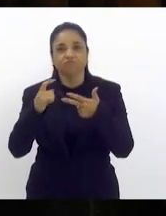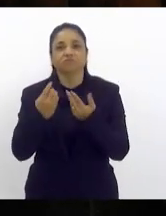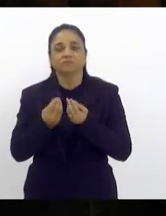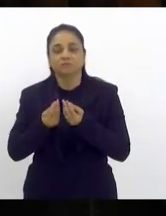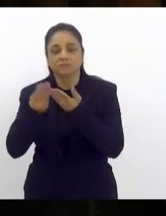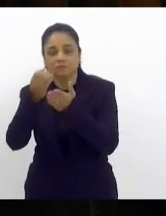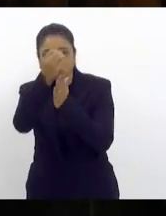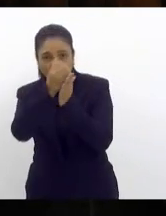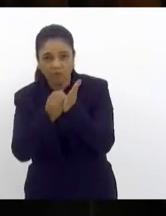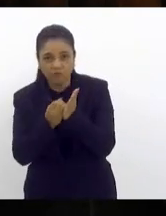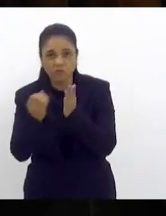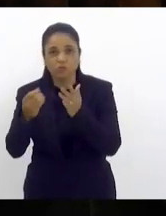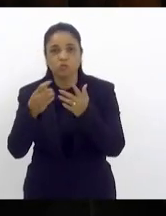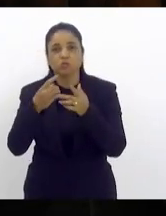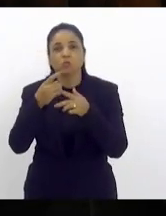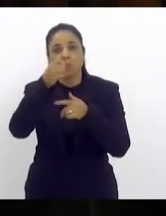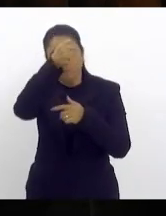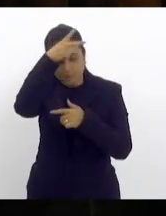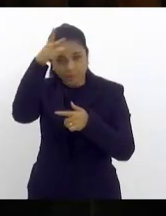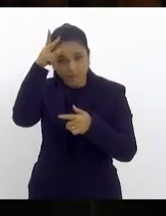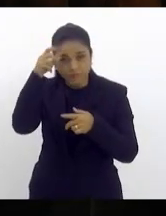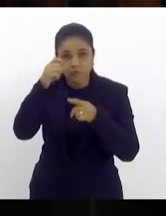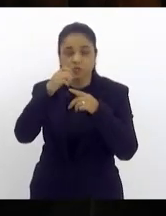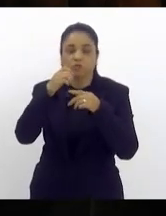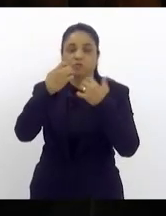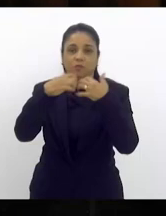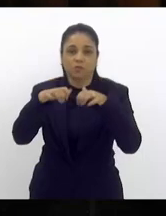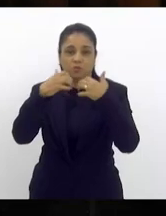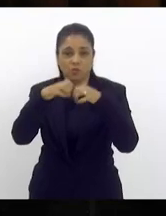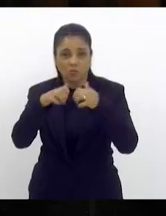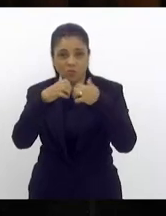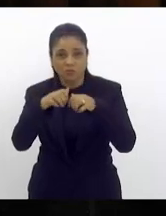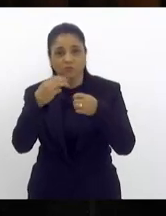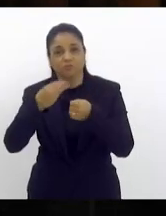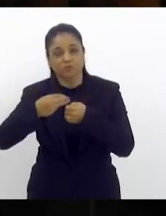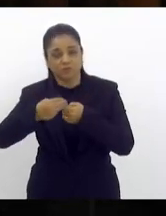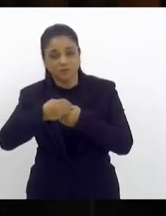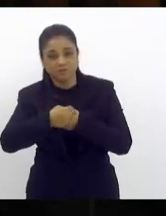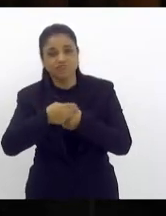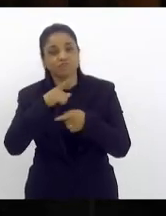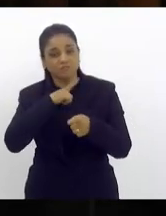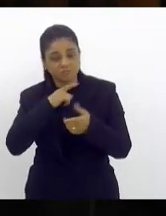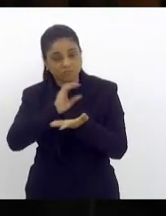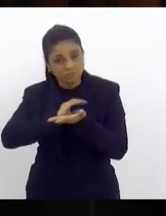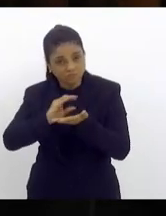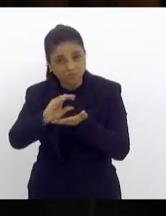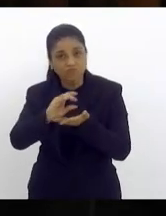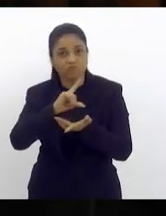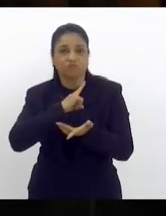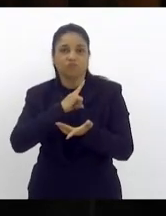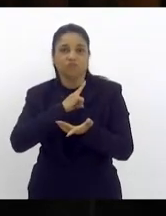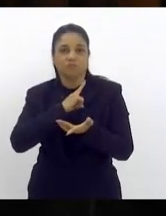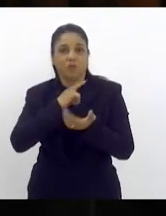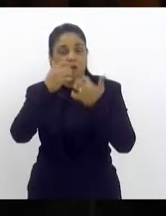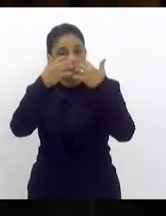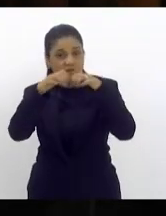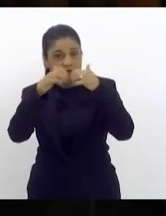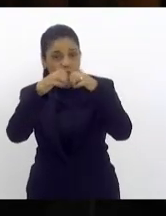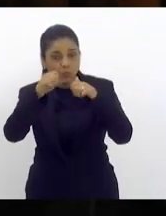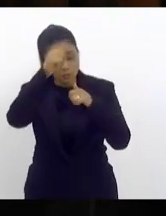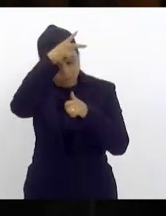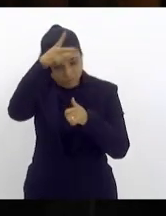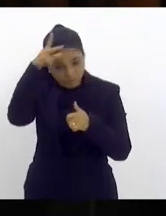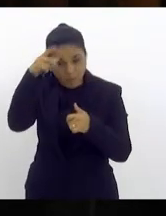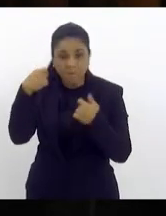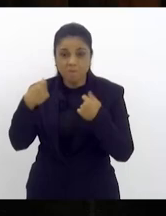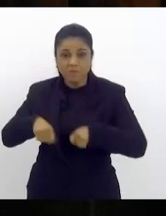município de Petrópolis foi afirmado que há recursos para isso mas a prefeitura de Petrópolis precisa se mexer